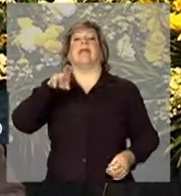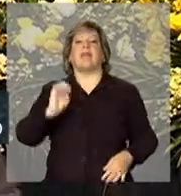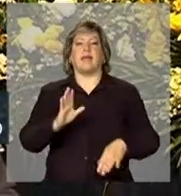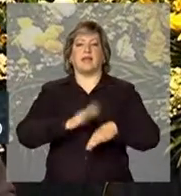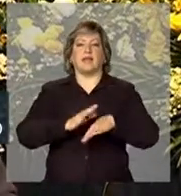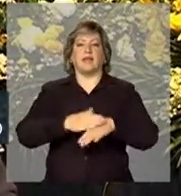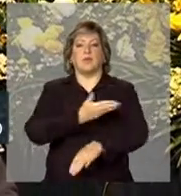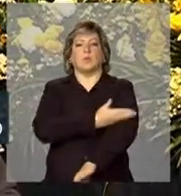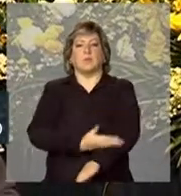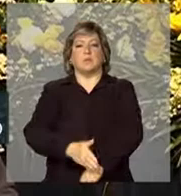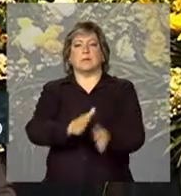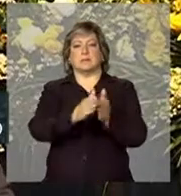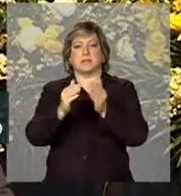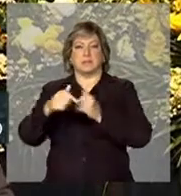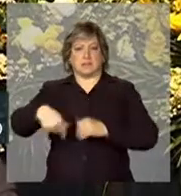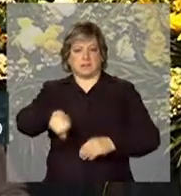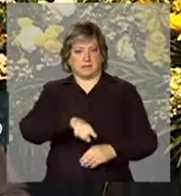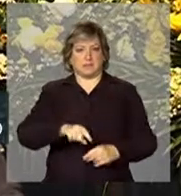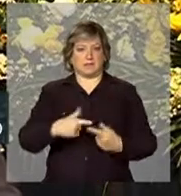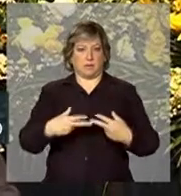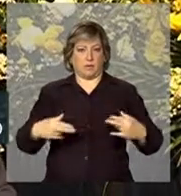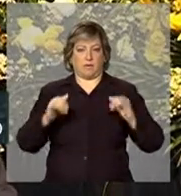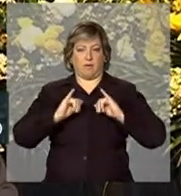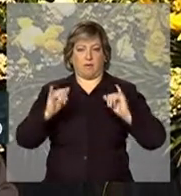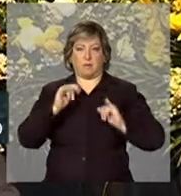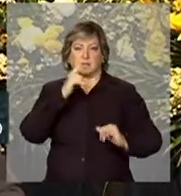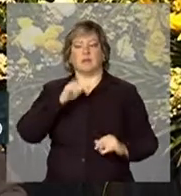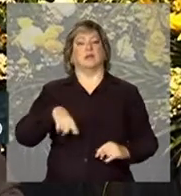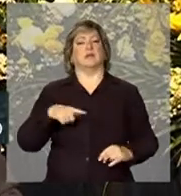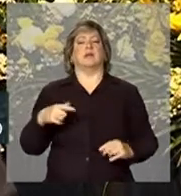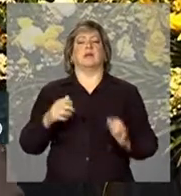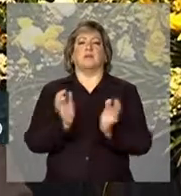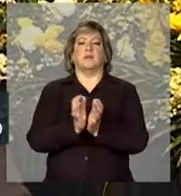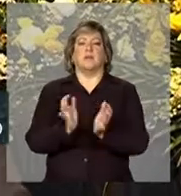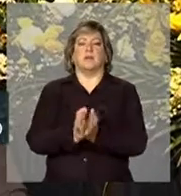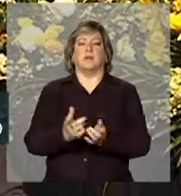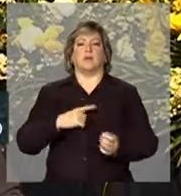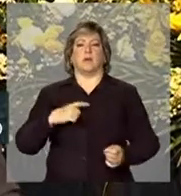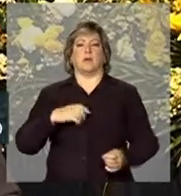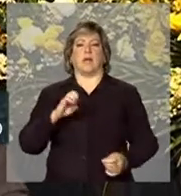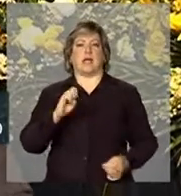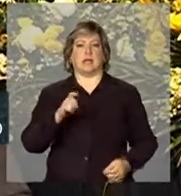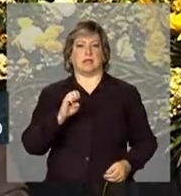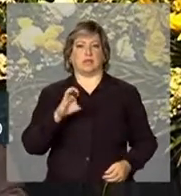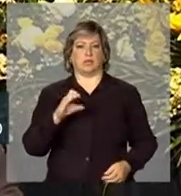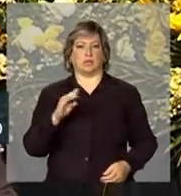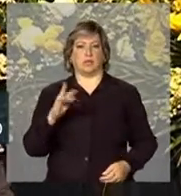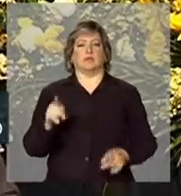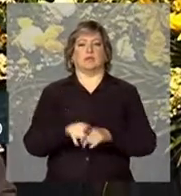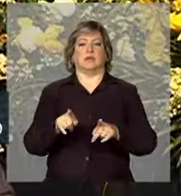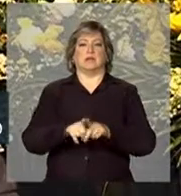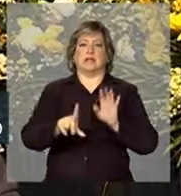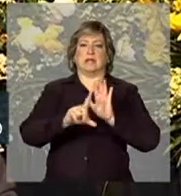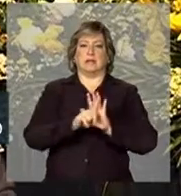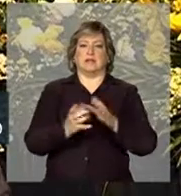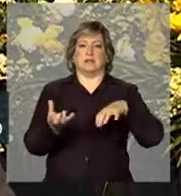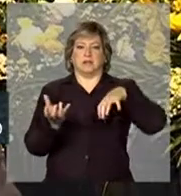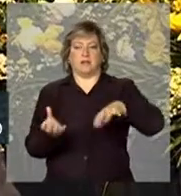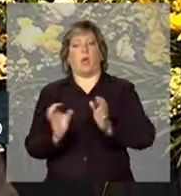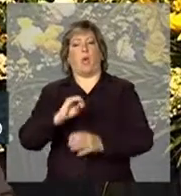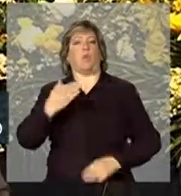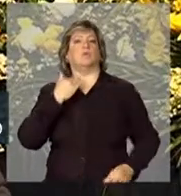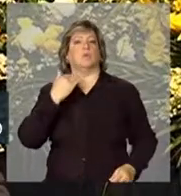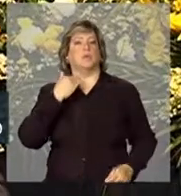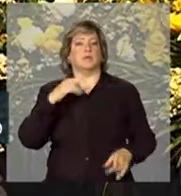partir da lei, todos os órgãos públicos, sejam eles do Poder Executivo, Legislativo ou Judiciário e também das instâncias